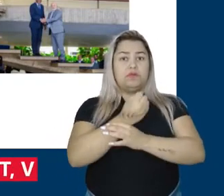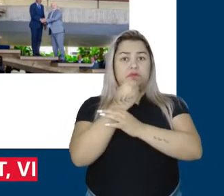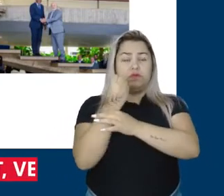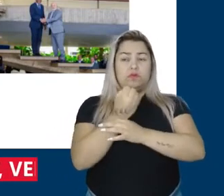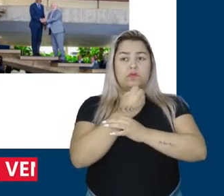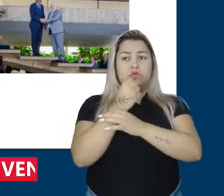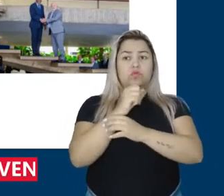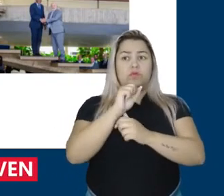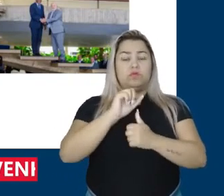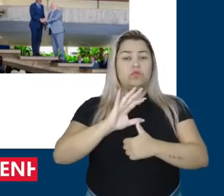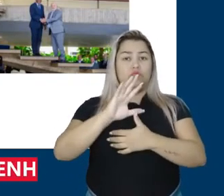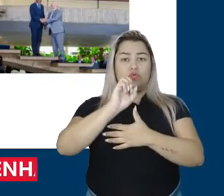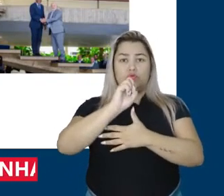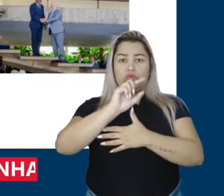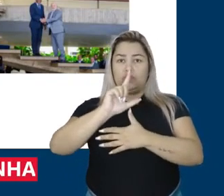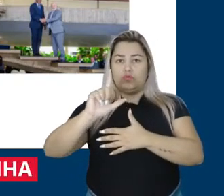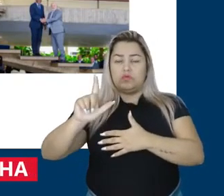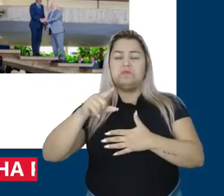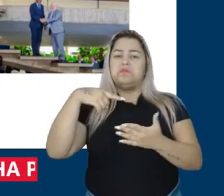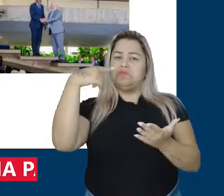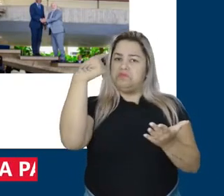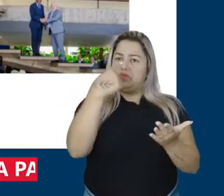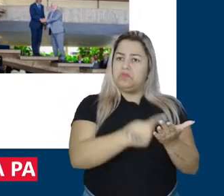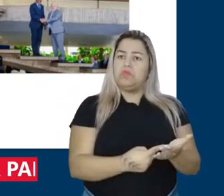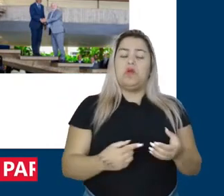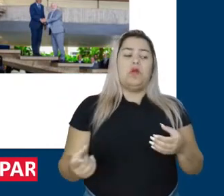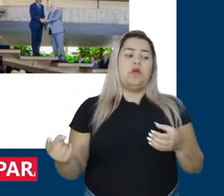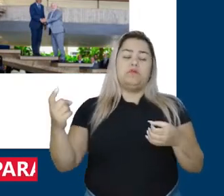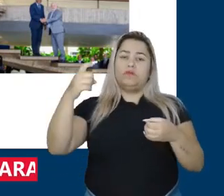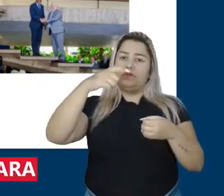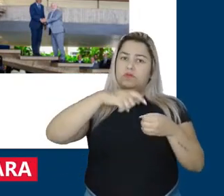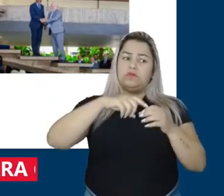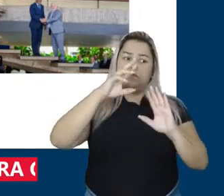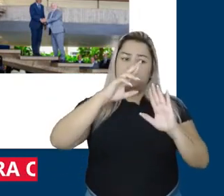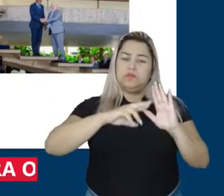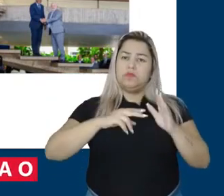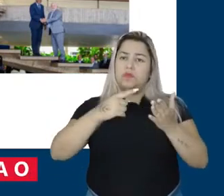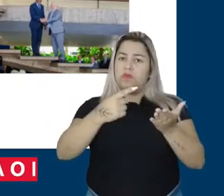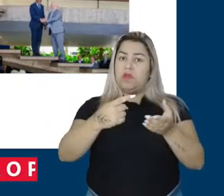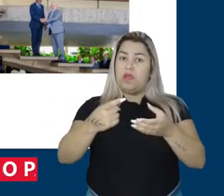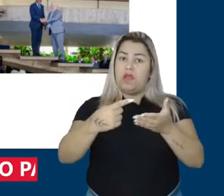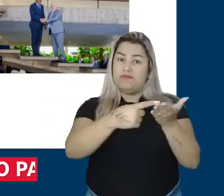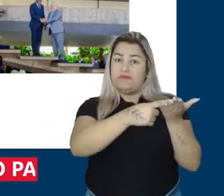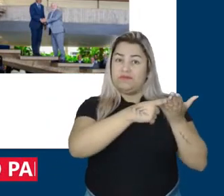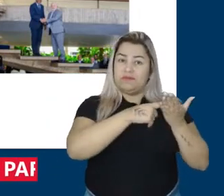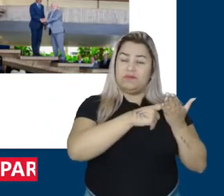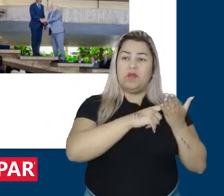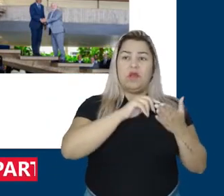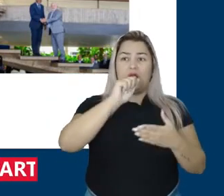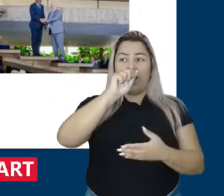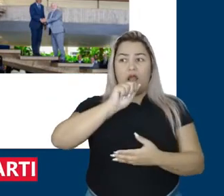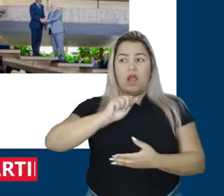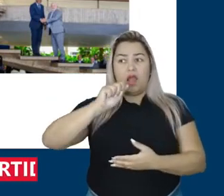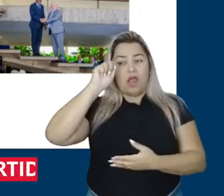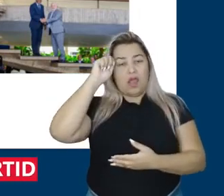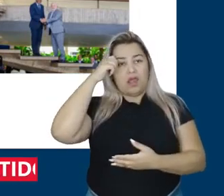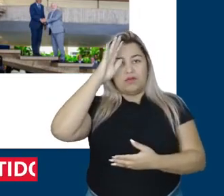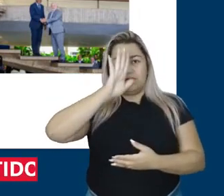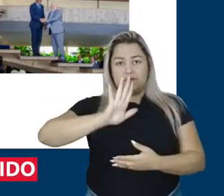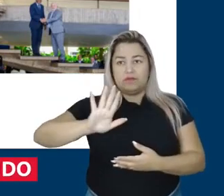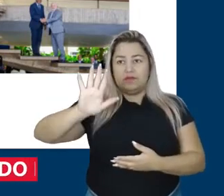Atlântico Sul. Lula também se comprometeu a retomar o roteiro de visitas a diversos países africanos, inclusive